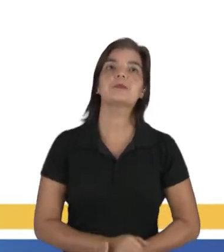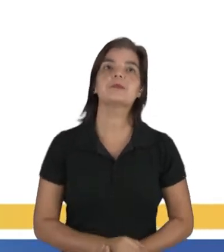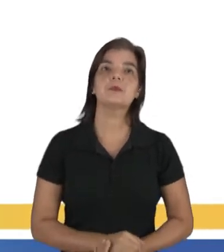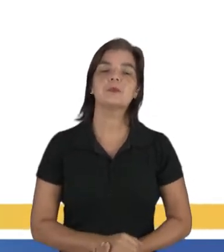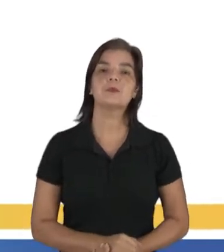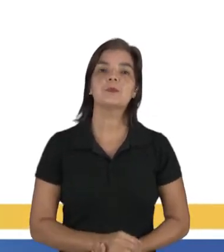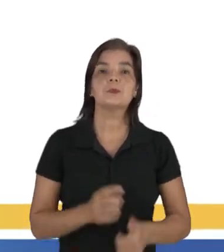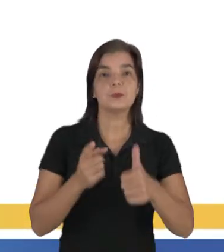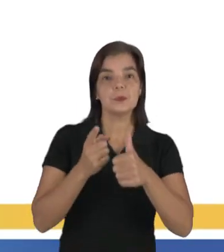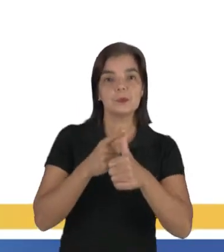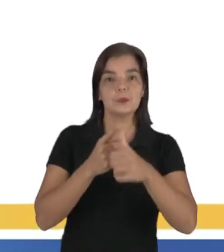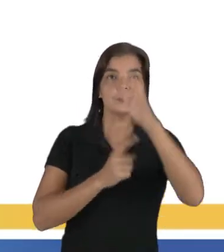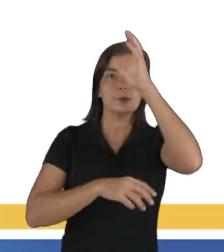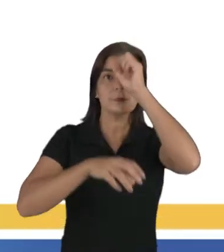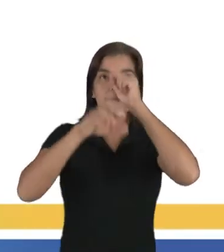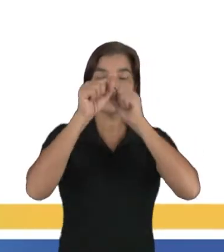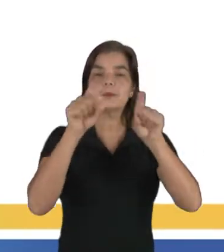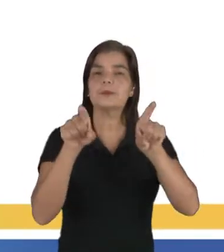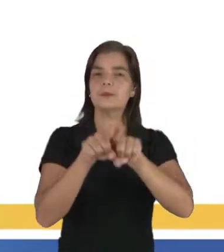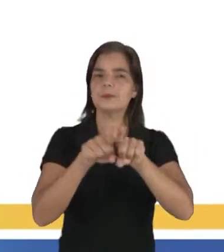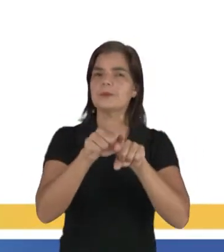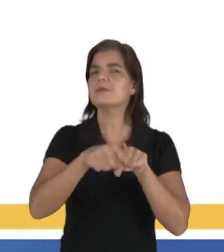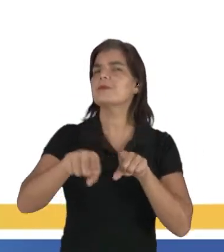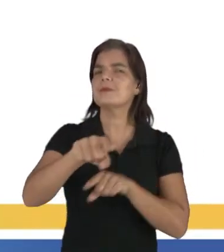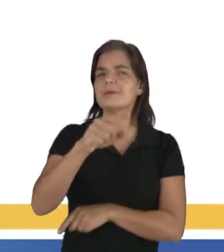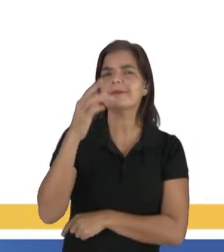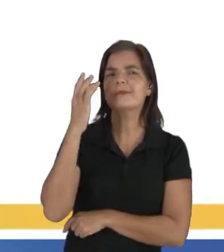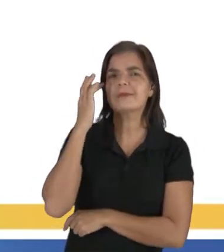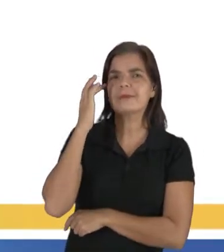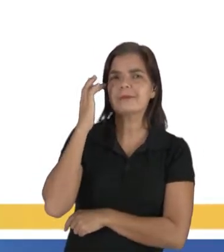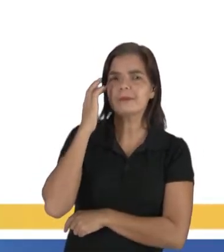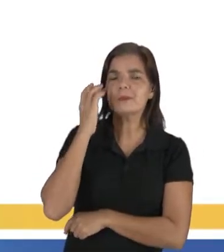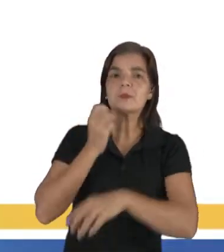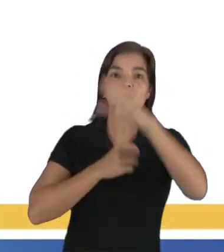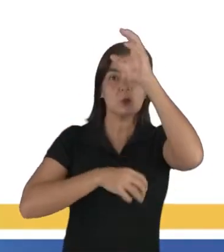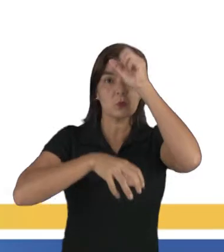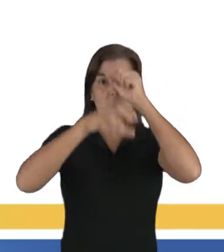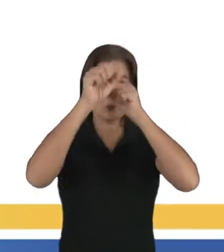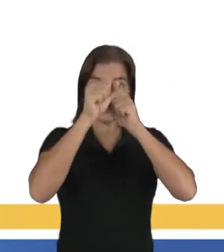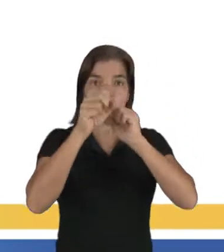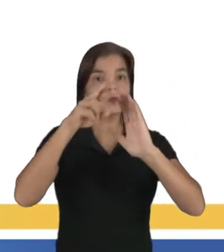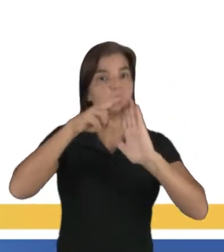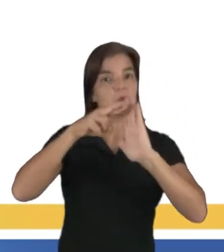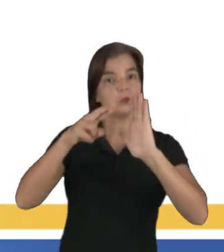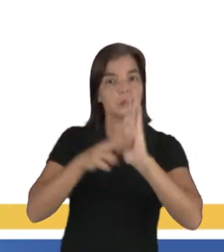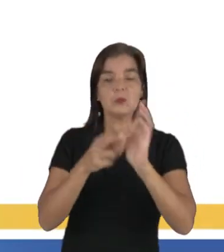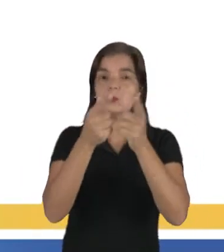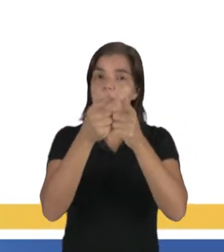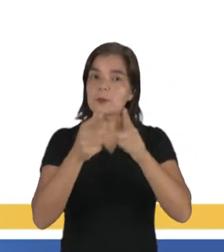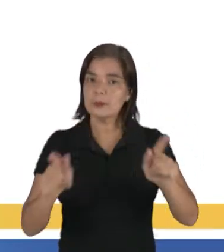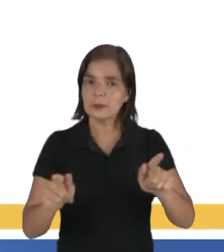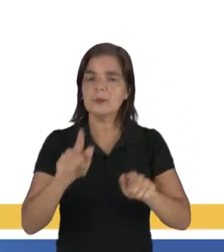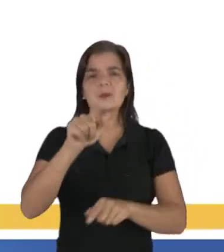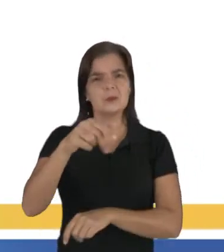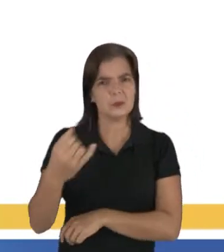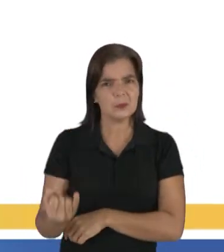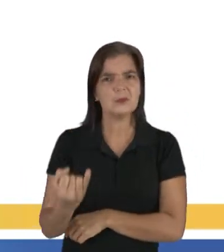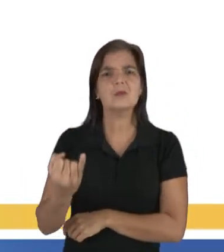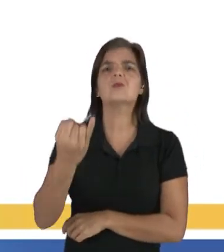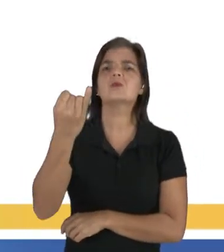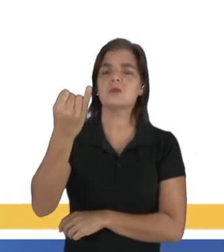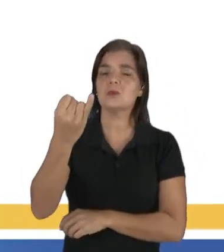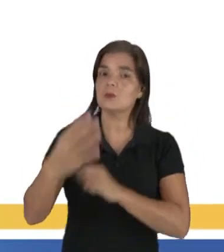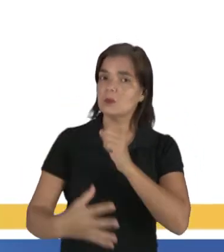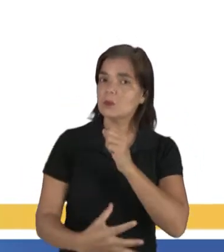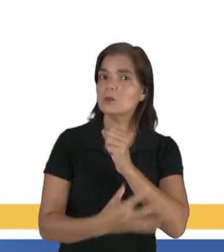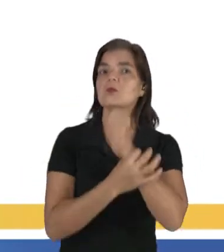Primeiro, para vocês, o que vocês acham? Aprender sobre a norma culta é importante para